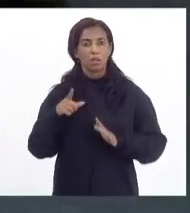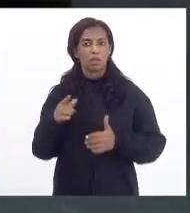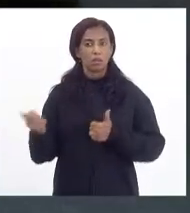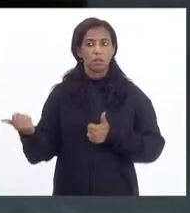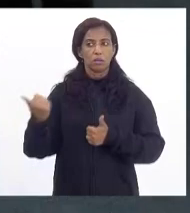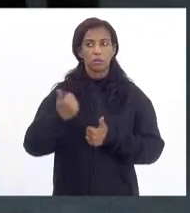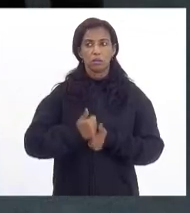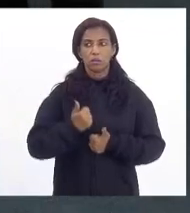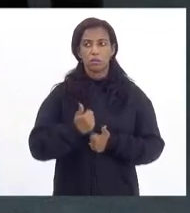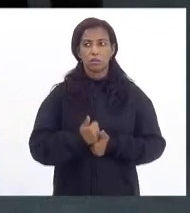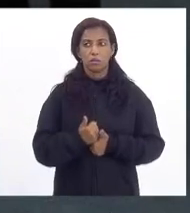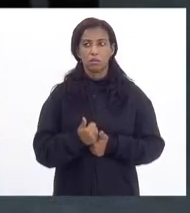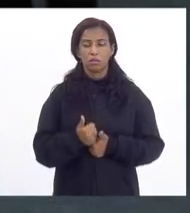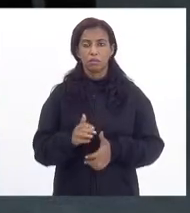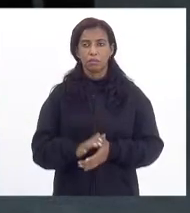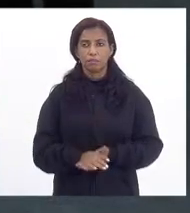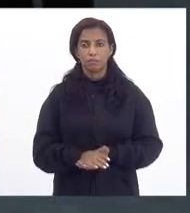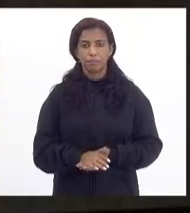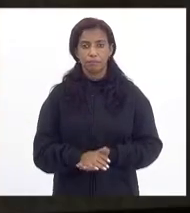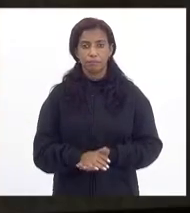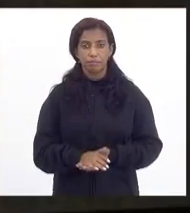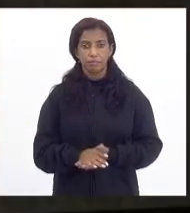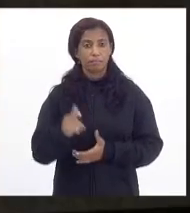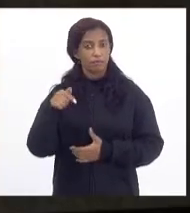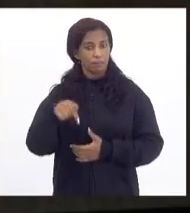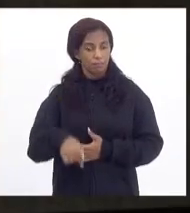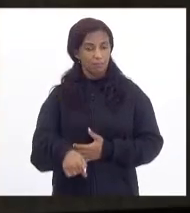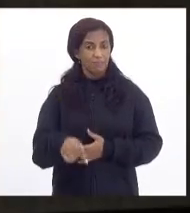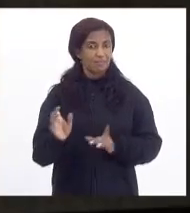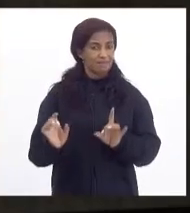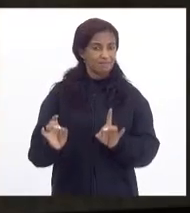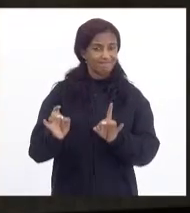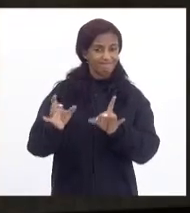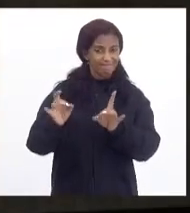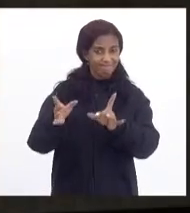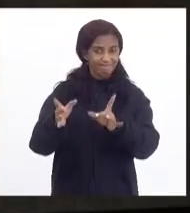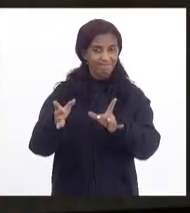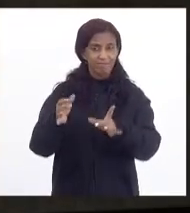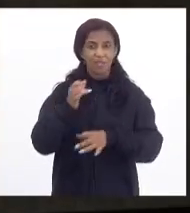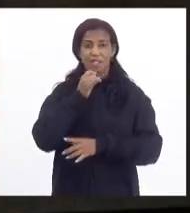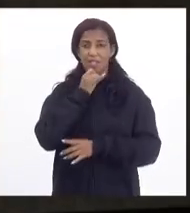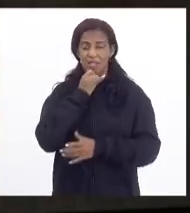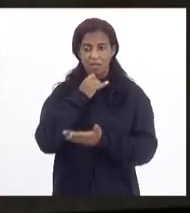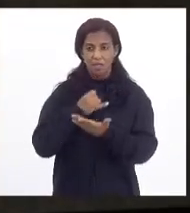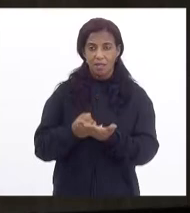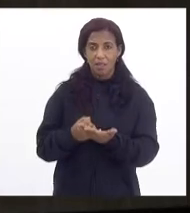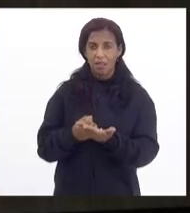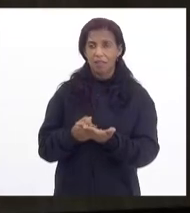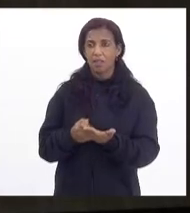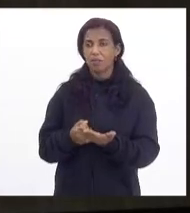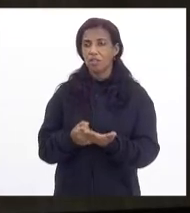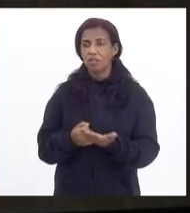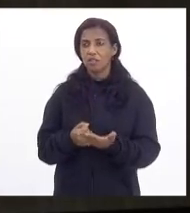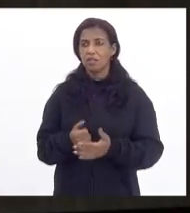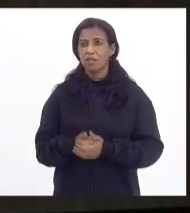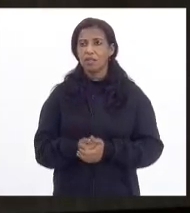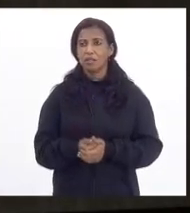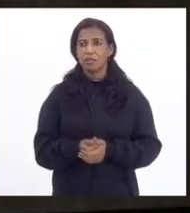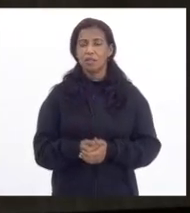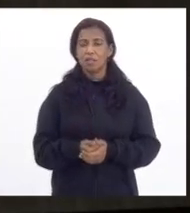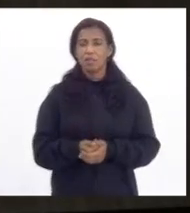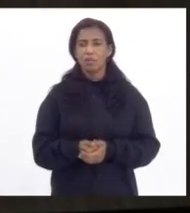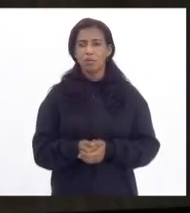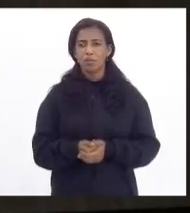substitutivo para apreciação. Neste específico exemplo que foi dado pelo deputado Luiz Paulo, o projeto está em primeira